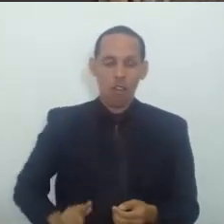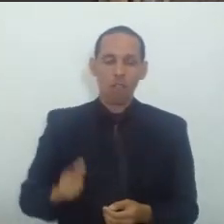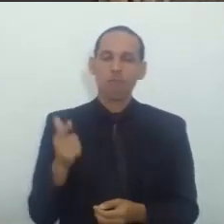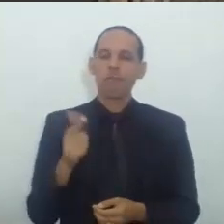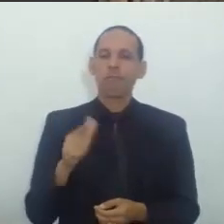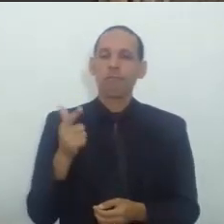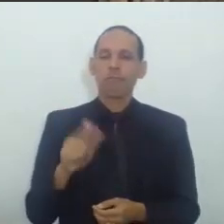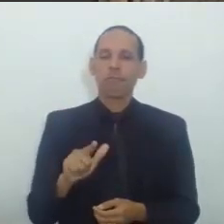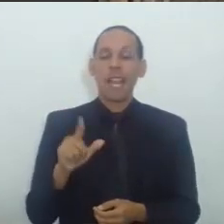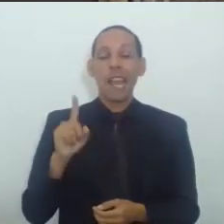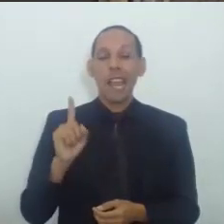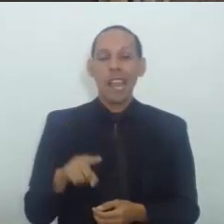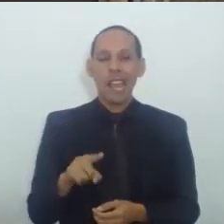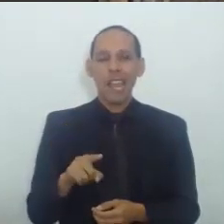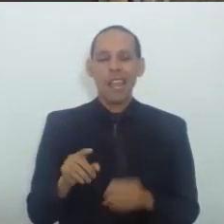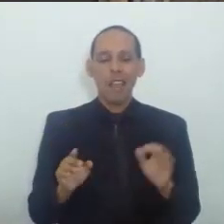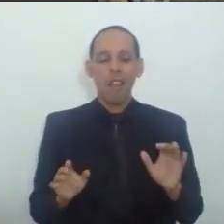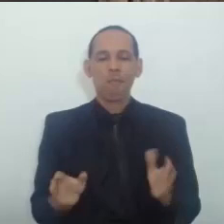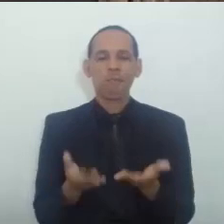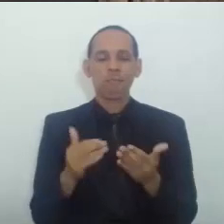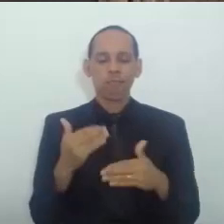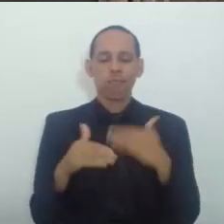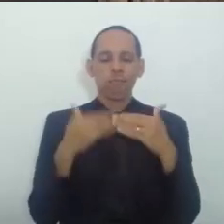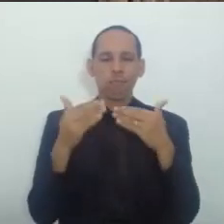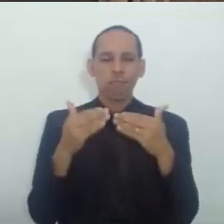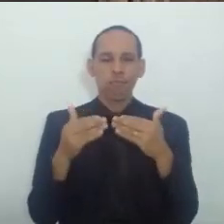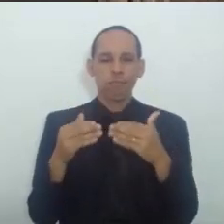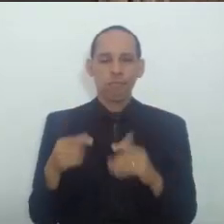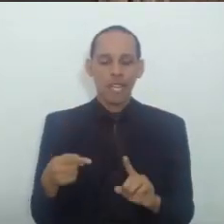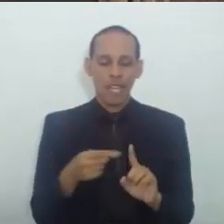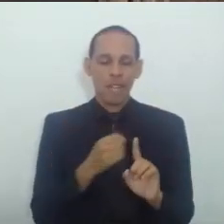Do militar Ao cargo De soldado